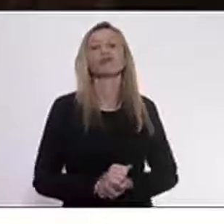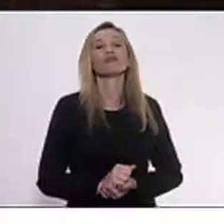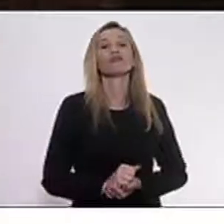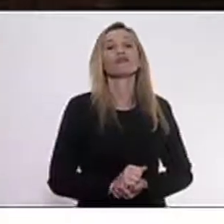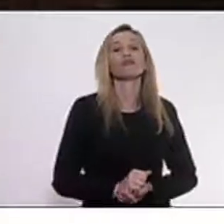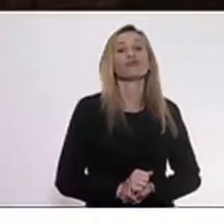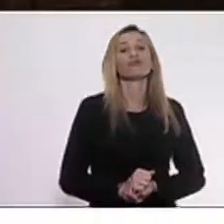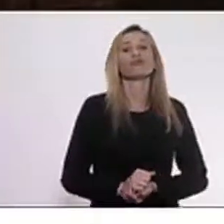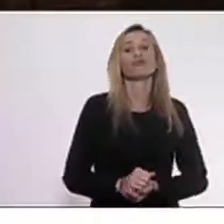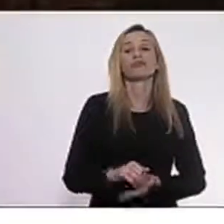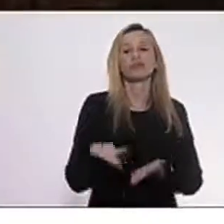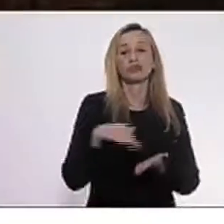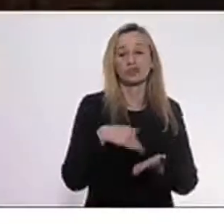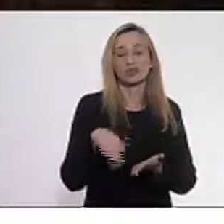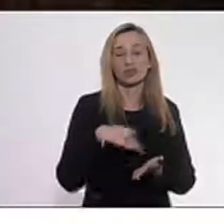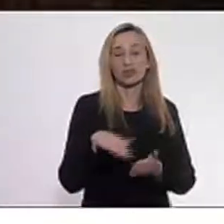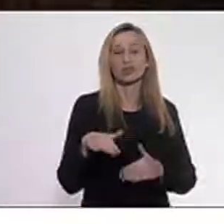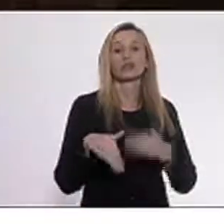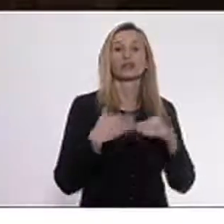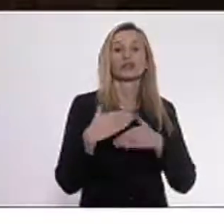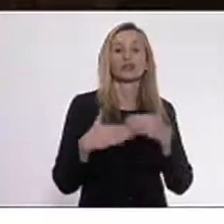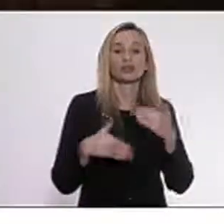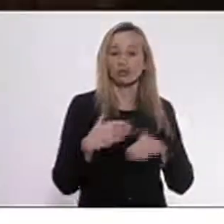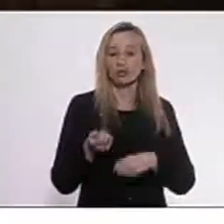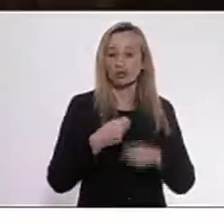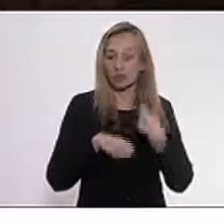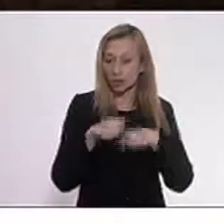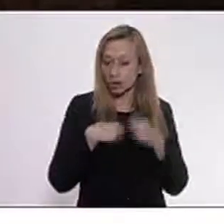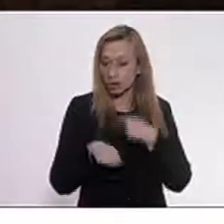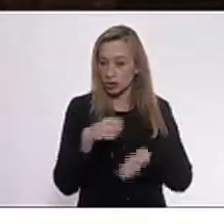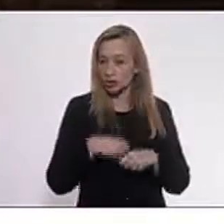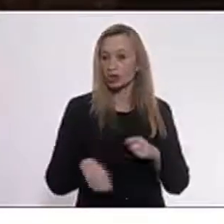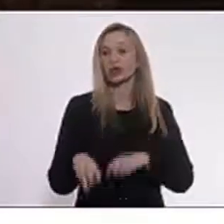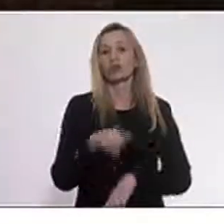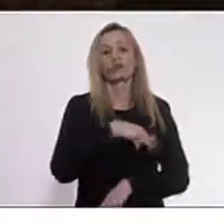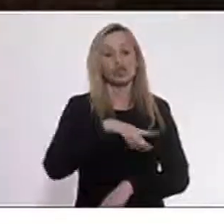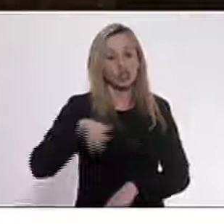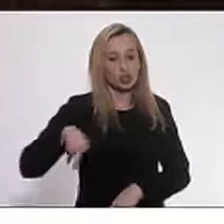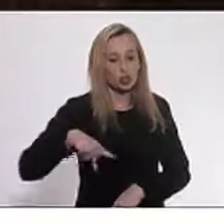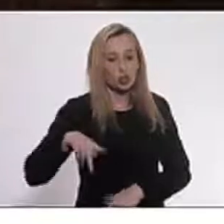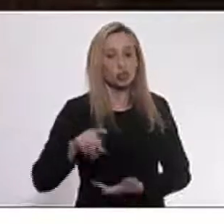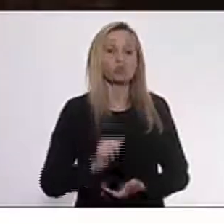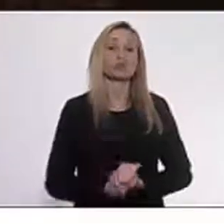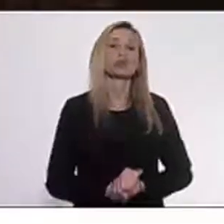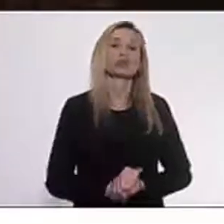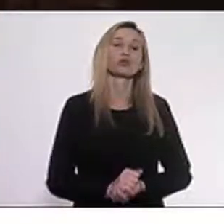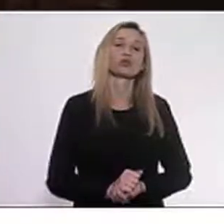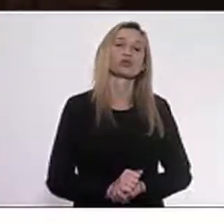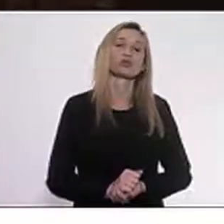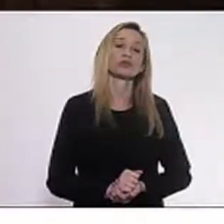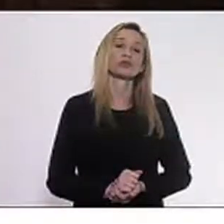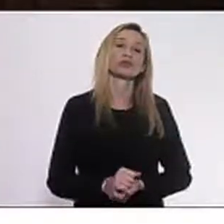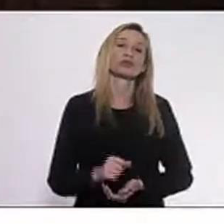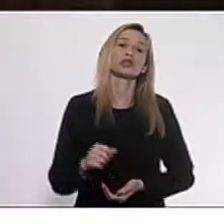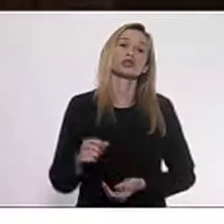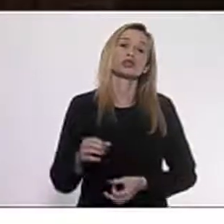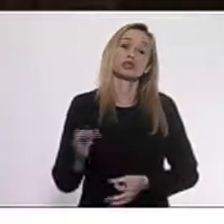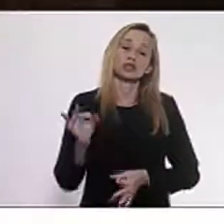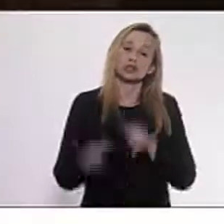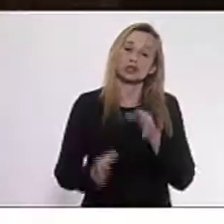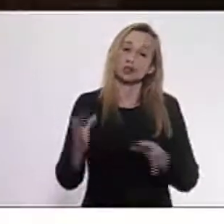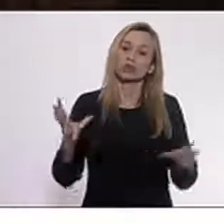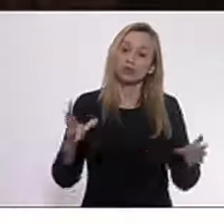do secretário de desenvolvimento econômico, do Ministério Público, do Tribunal de